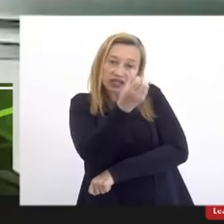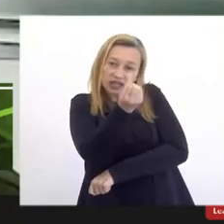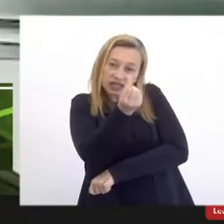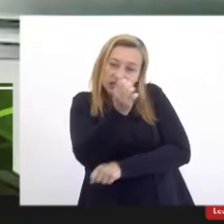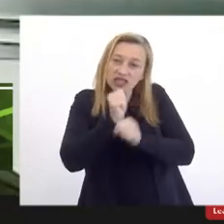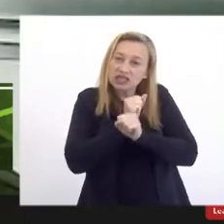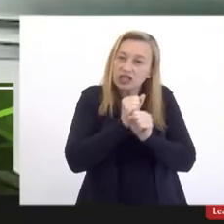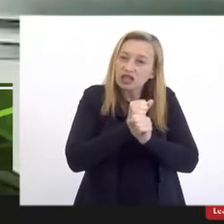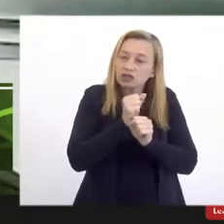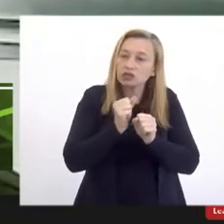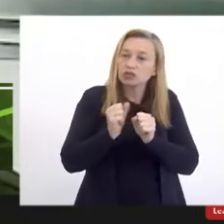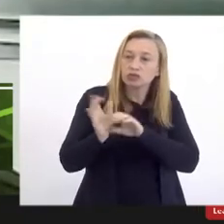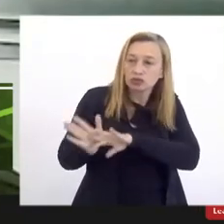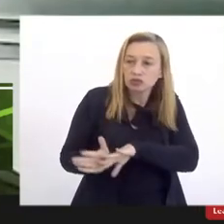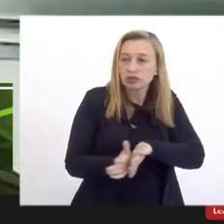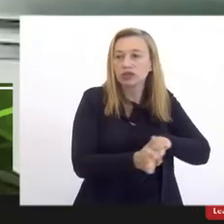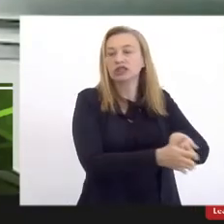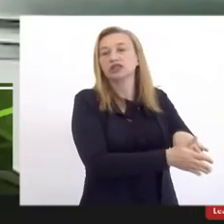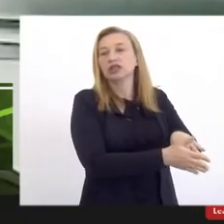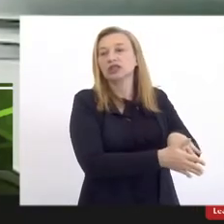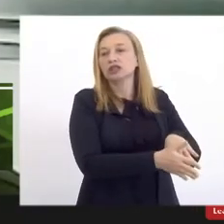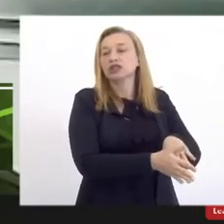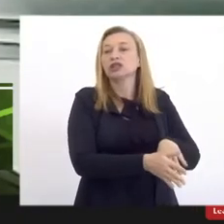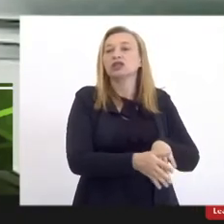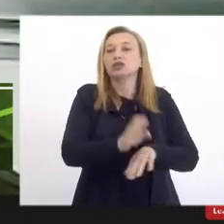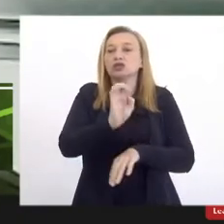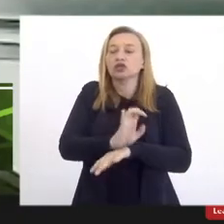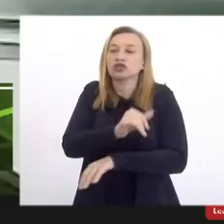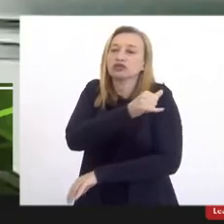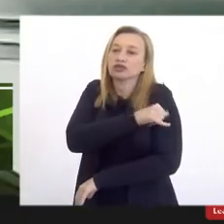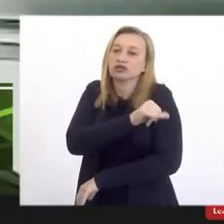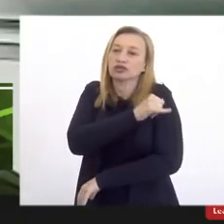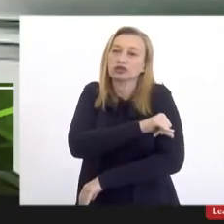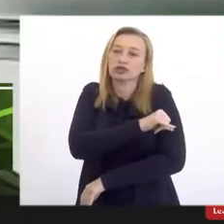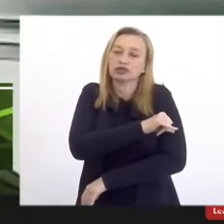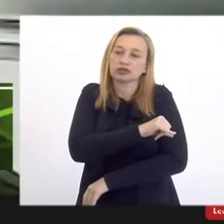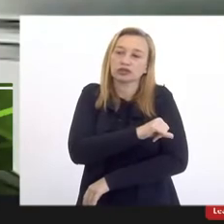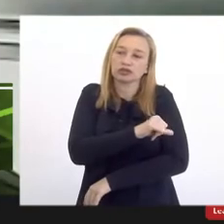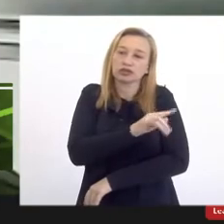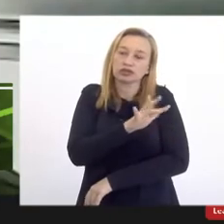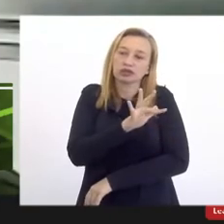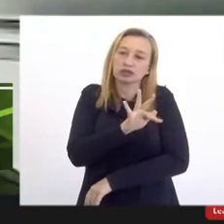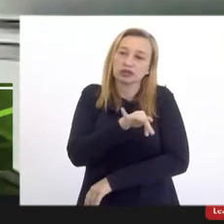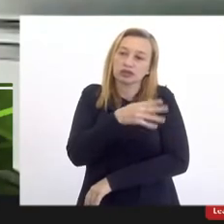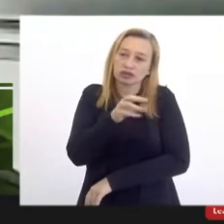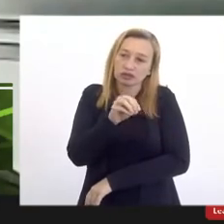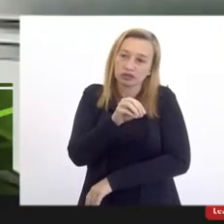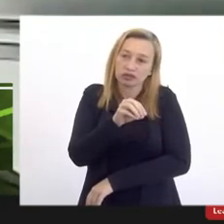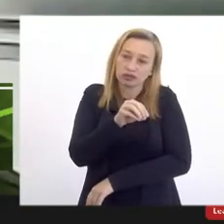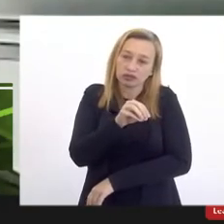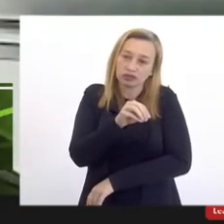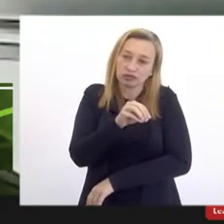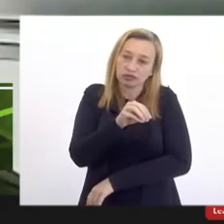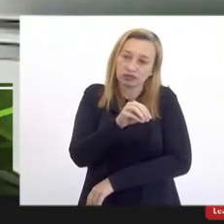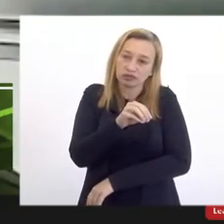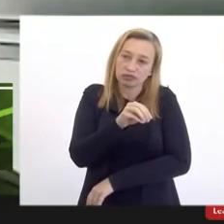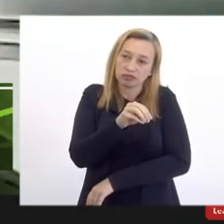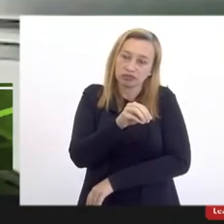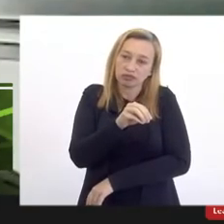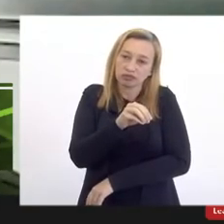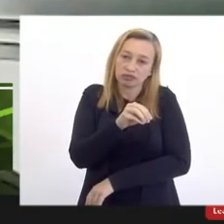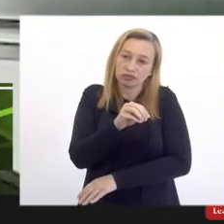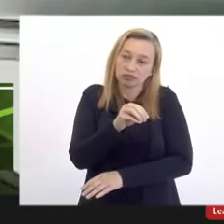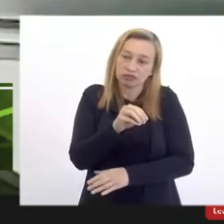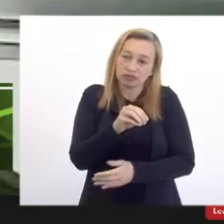se passaram e o estado do Rio de Janeiro da fusão está em regime de